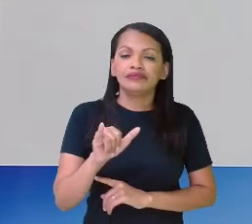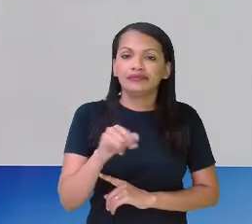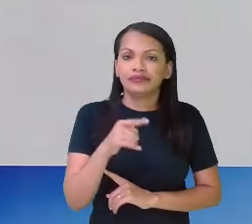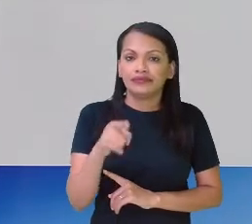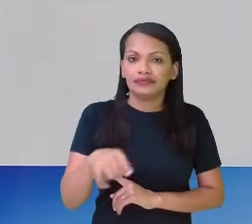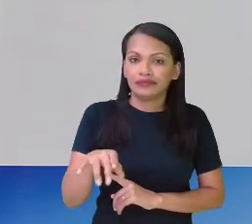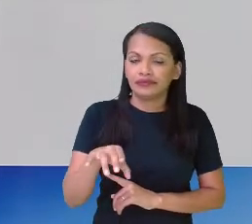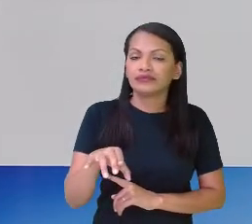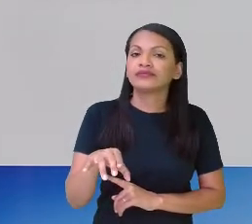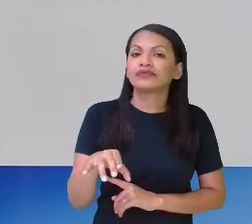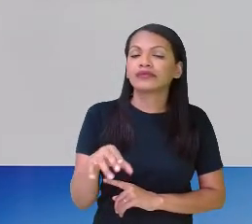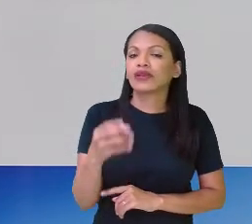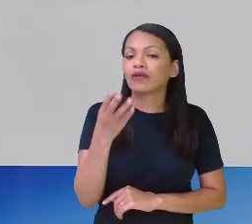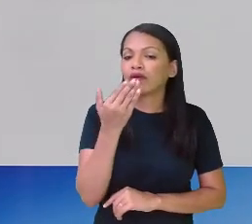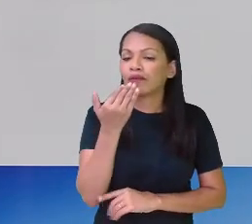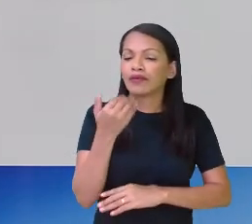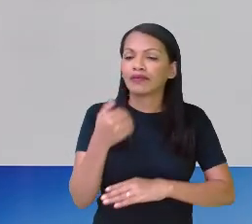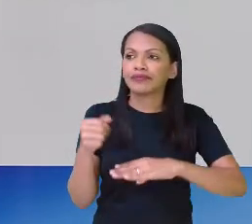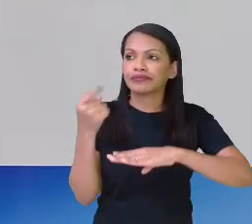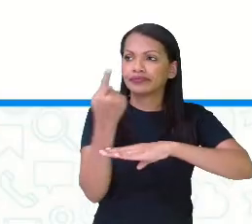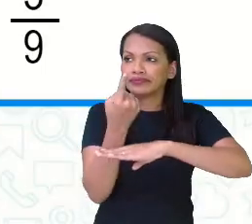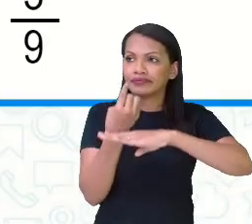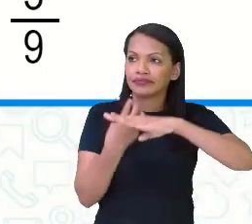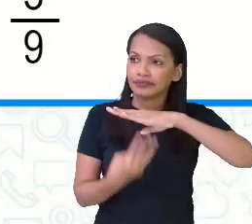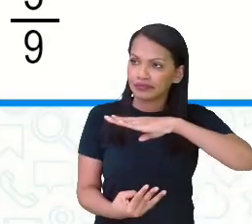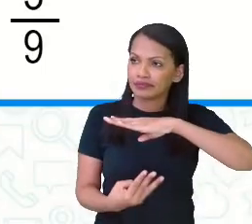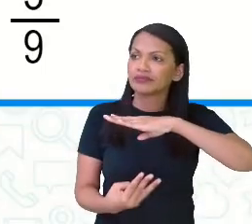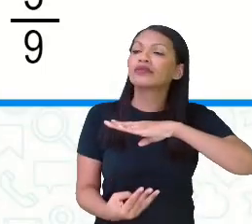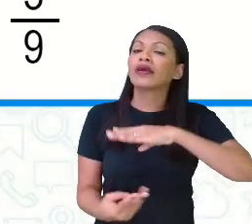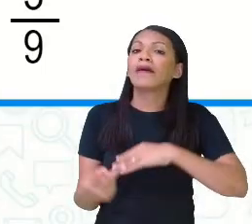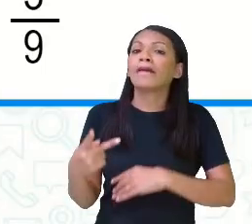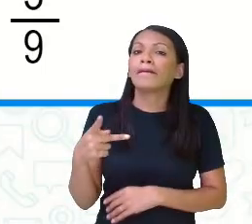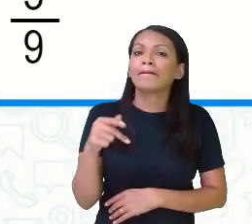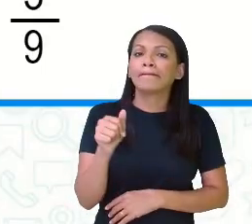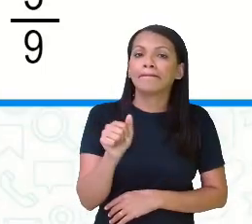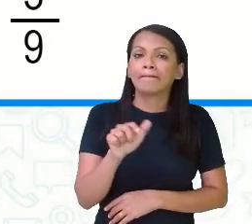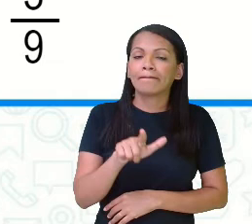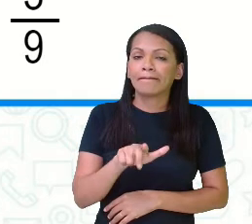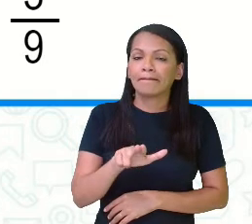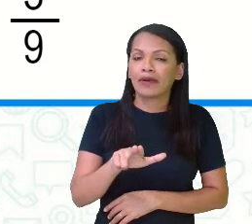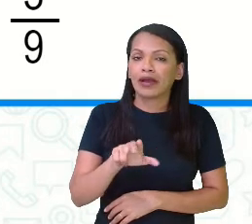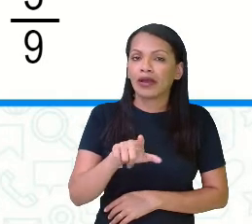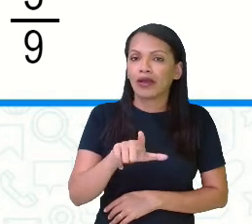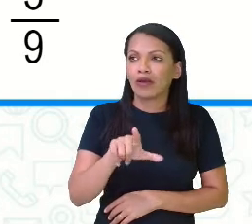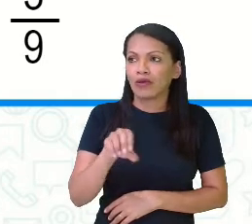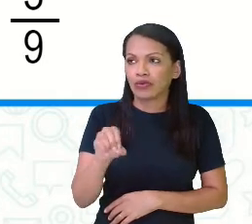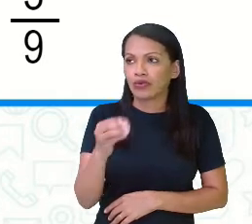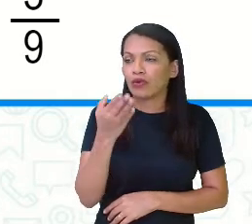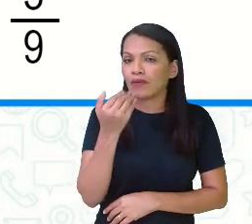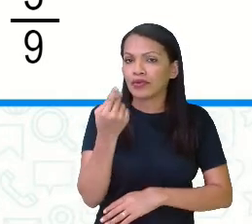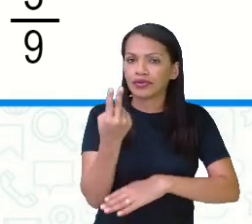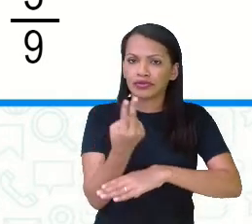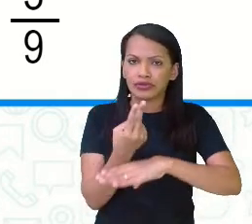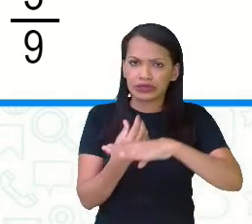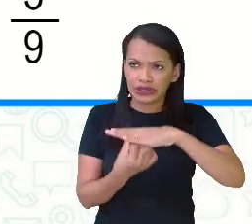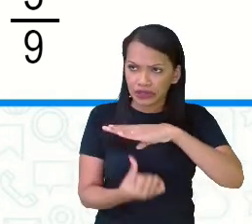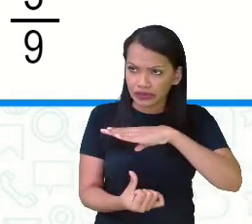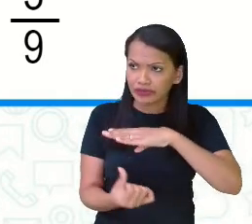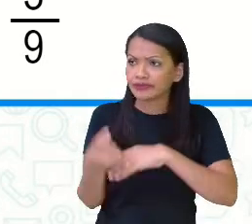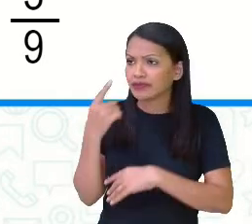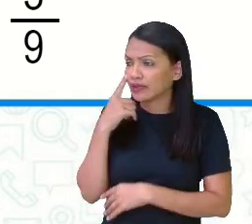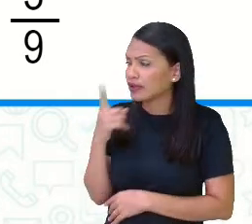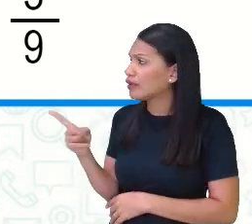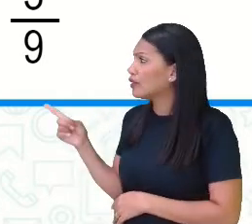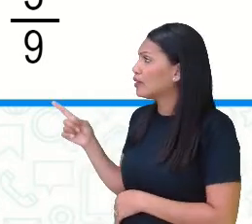terço, Paulo comeu dois sextos e Júlia comeu três nonos. A gente conseguiria fazer